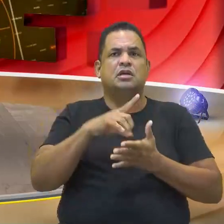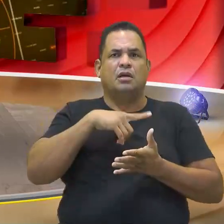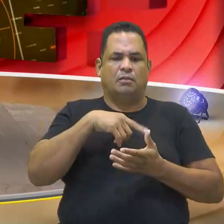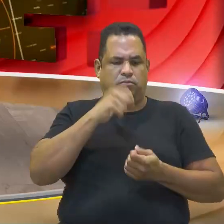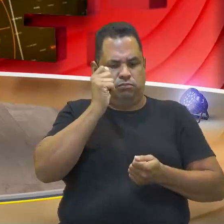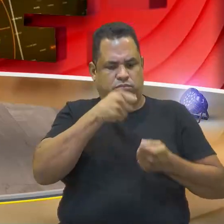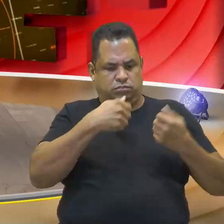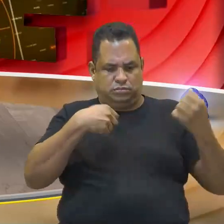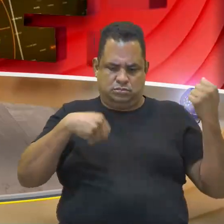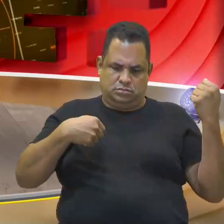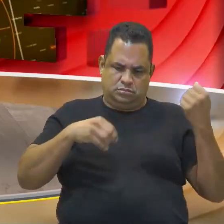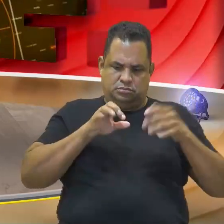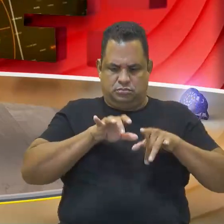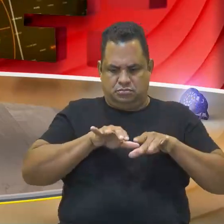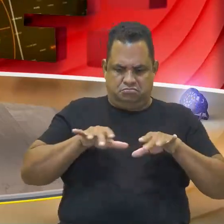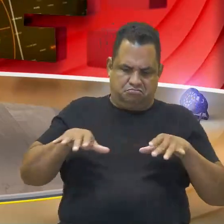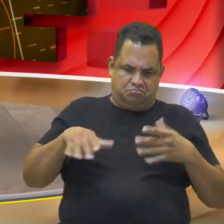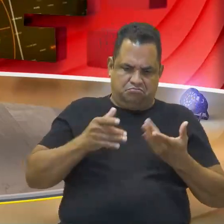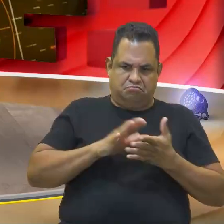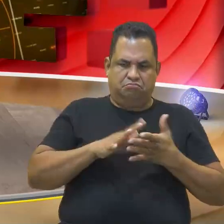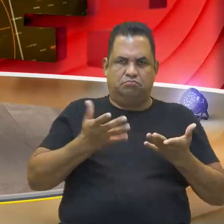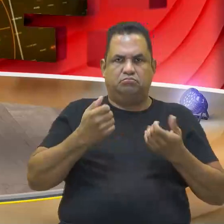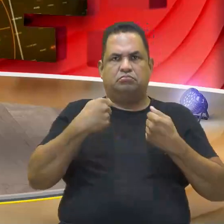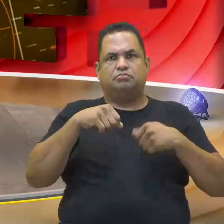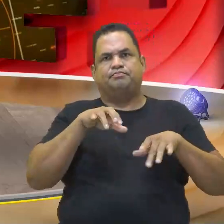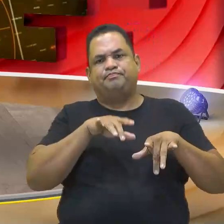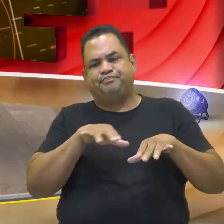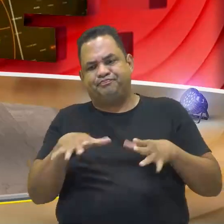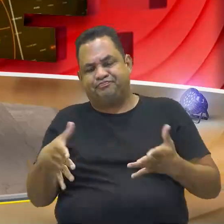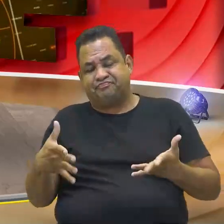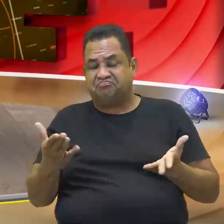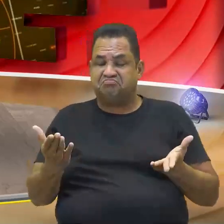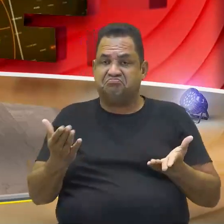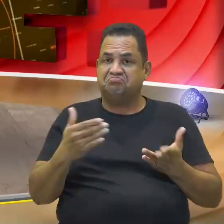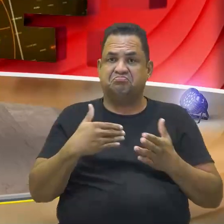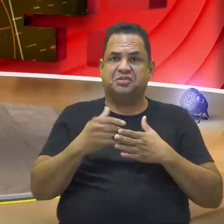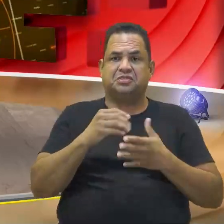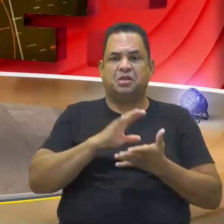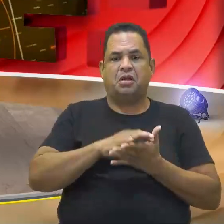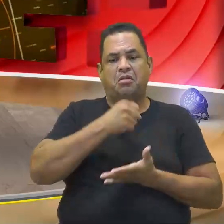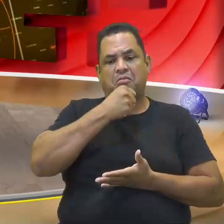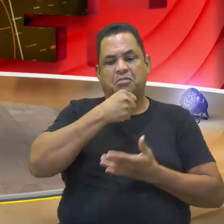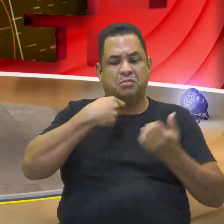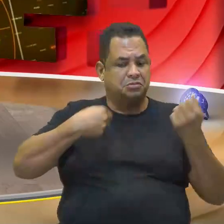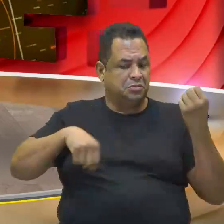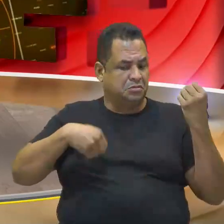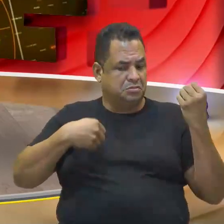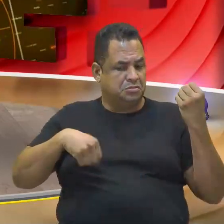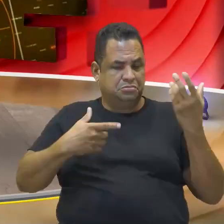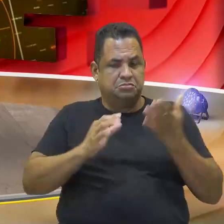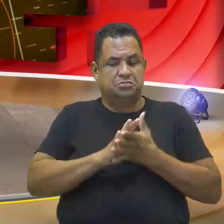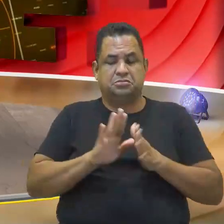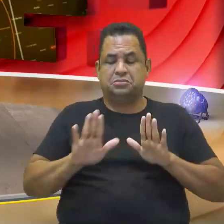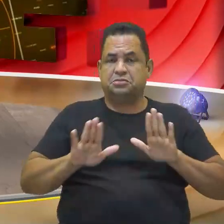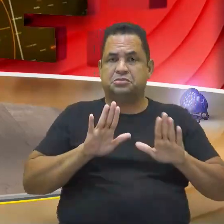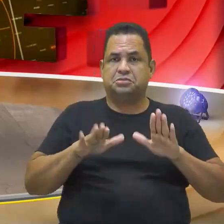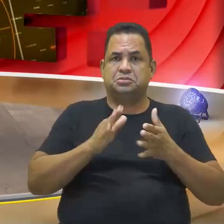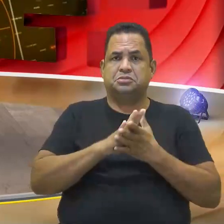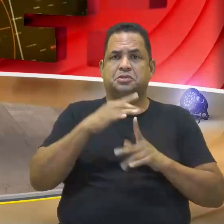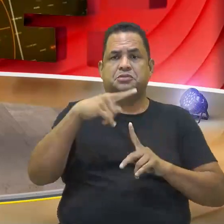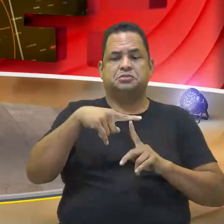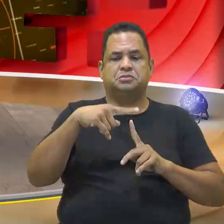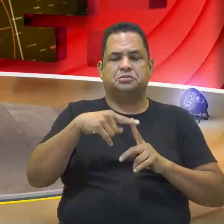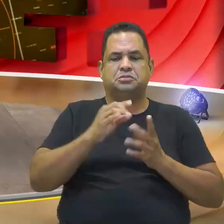ter guitarra, teclado. Pode ter só teclado e voz. Pode ter só violão e voz. Depende muito do tipo do